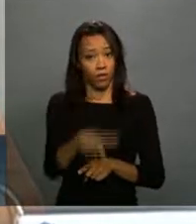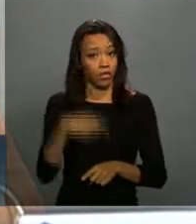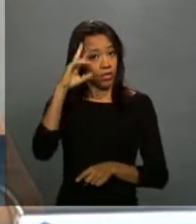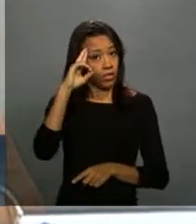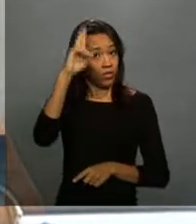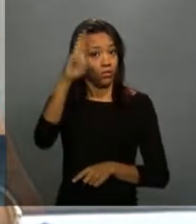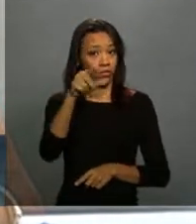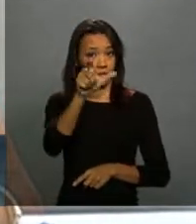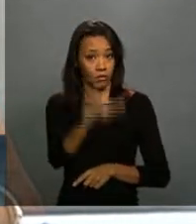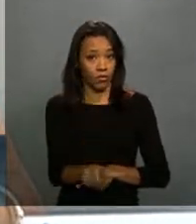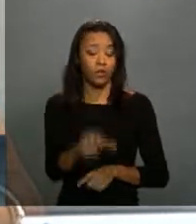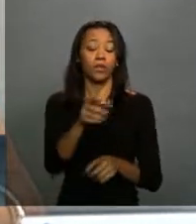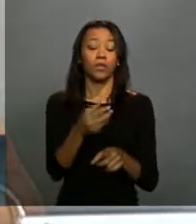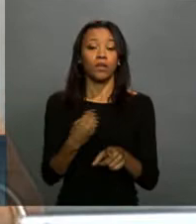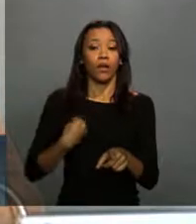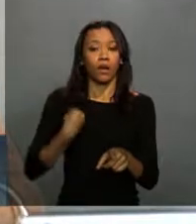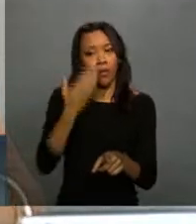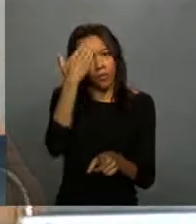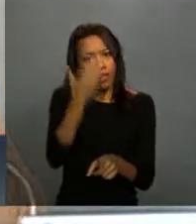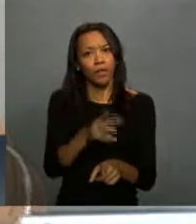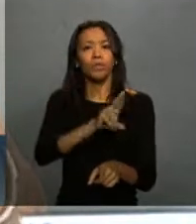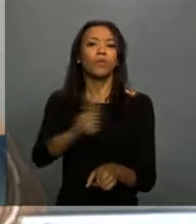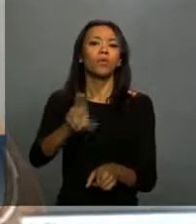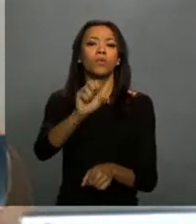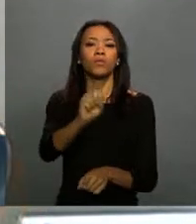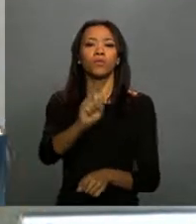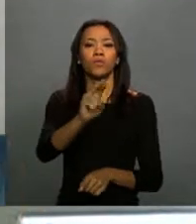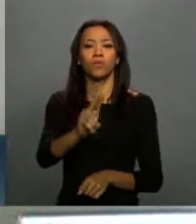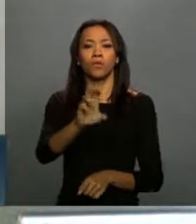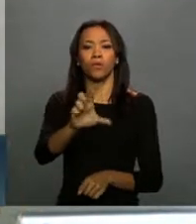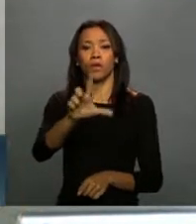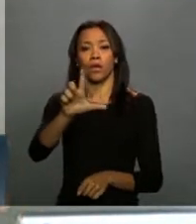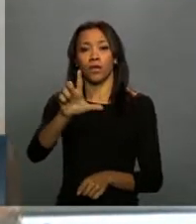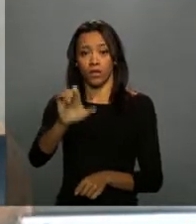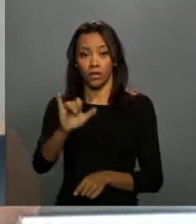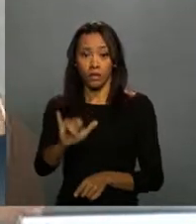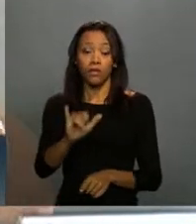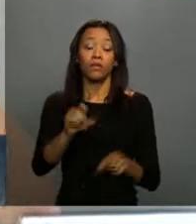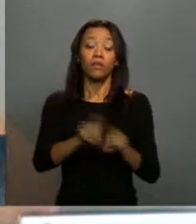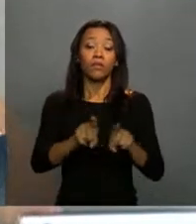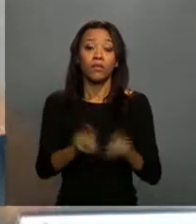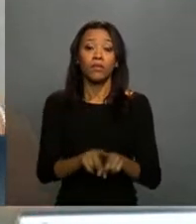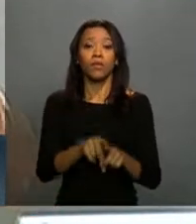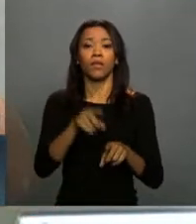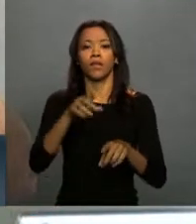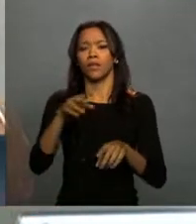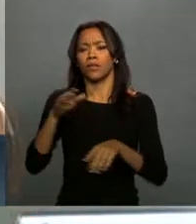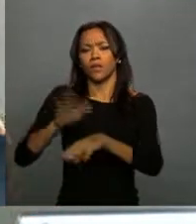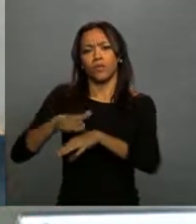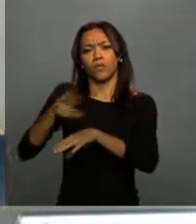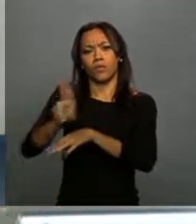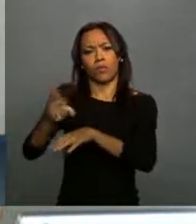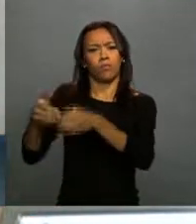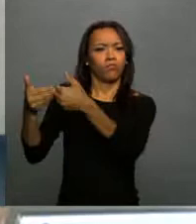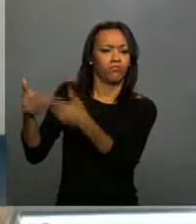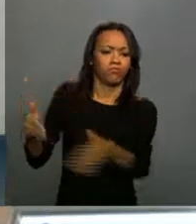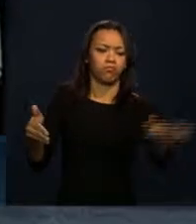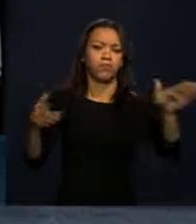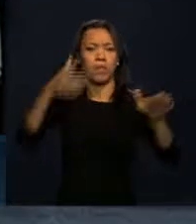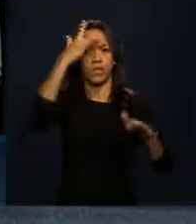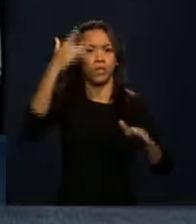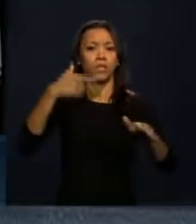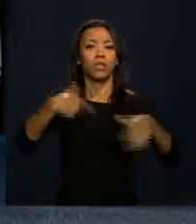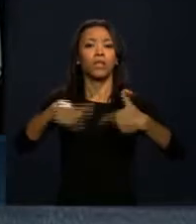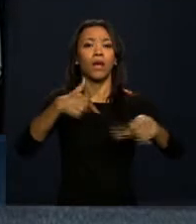que está ali conosco. Está aqui. Obrigada, Sueli, por estar aqui. Saudar o Bacara, em nome dele também, toda a equipe que trabalha na